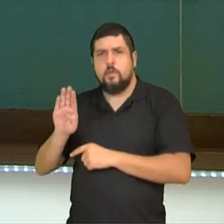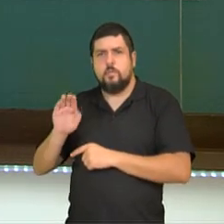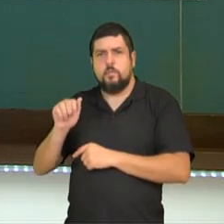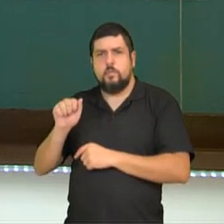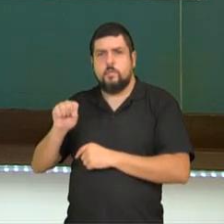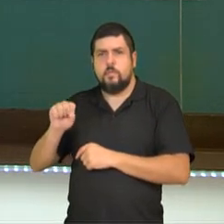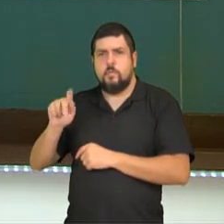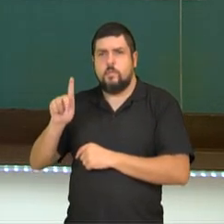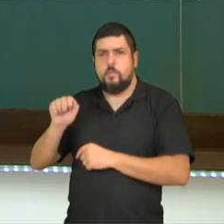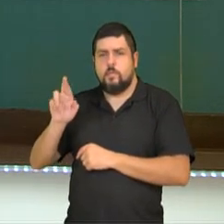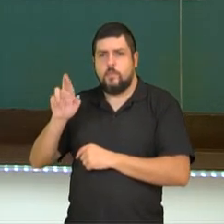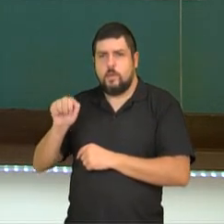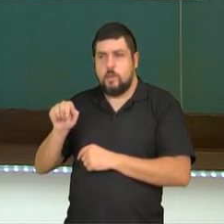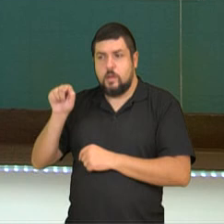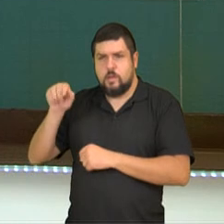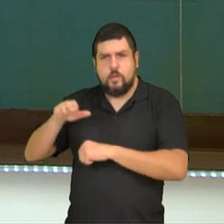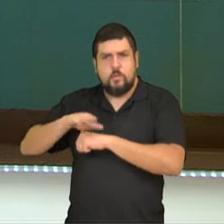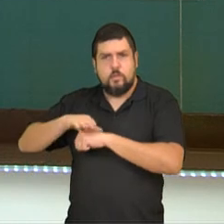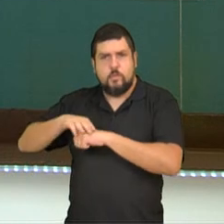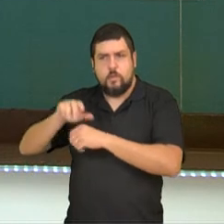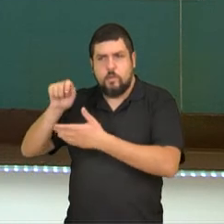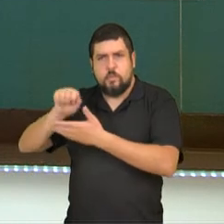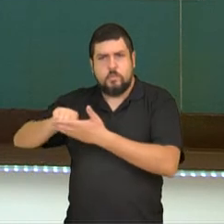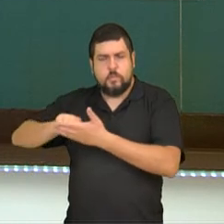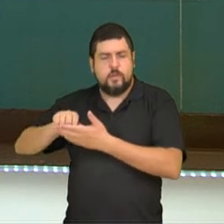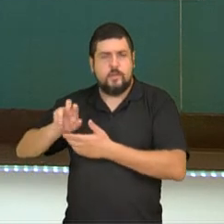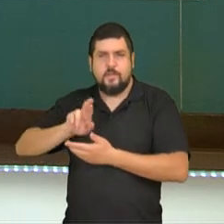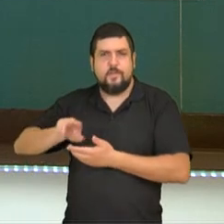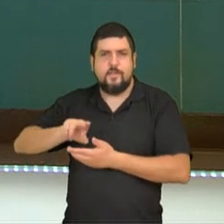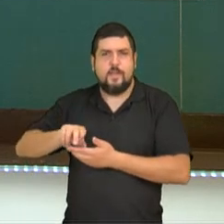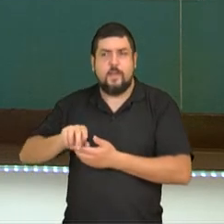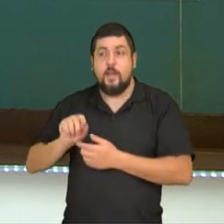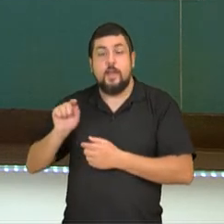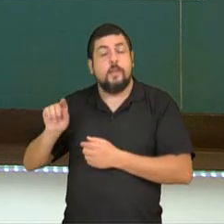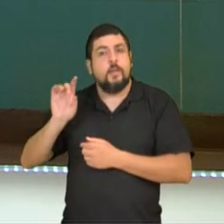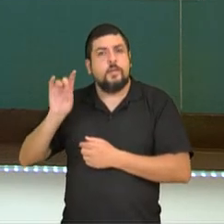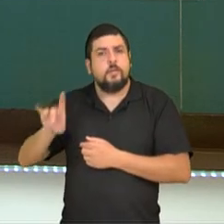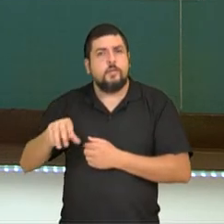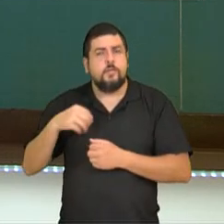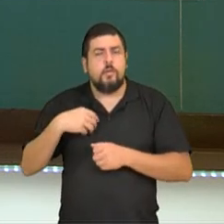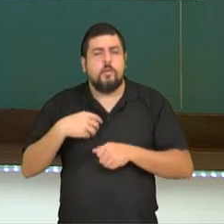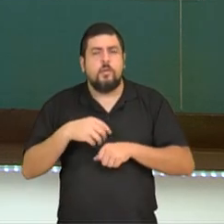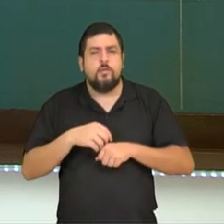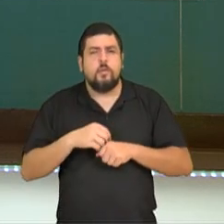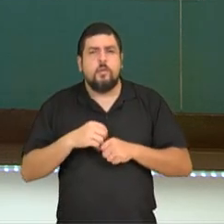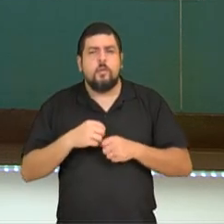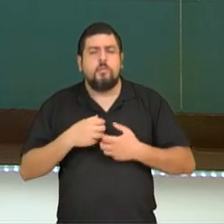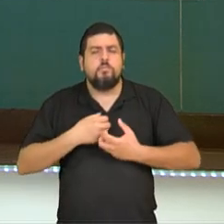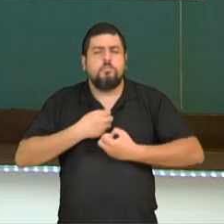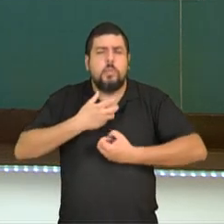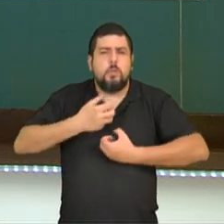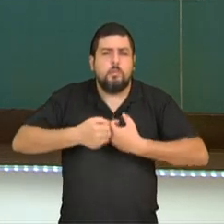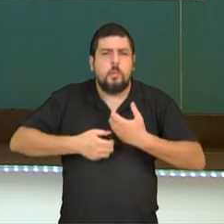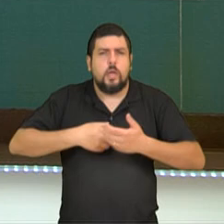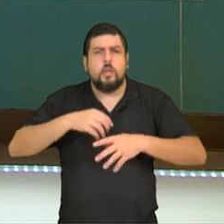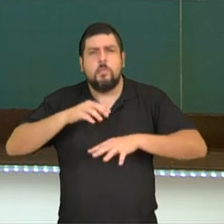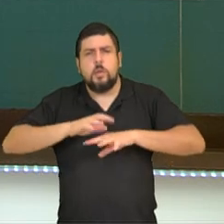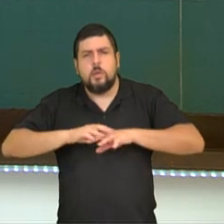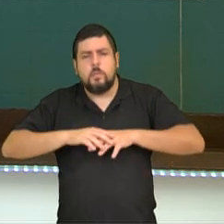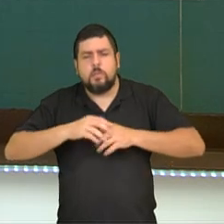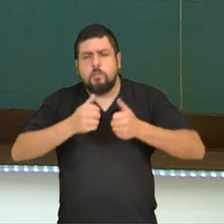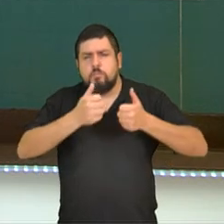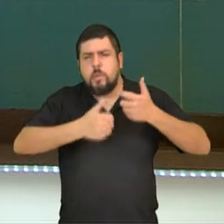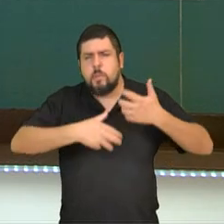foi ele? Ele deu a entender, ele trouxe algumas ideias, algumas instruções, mas foi outra pessoa que foi lá e viu essas